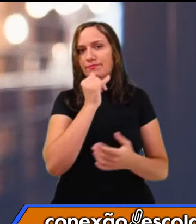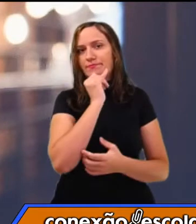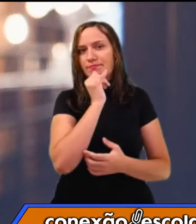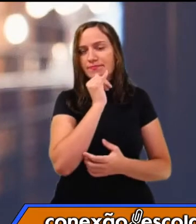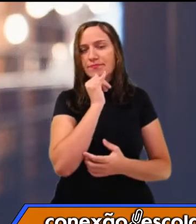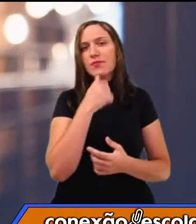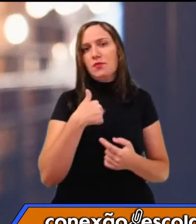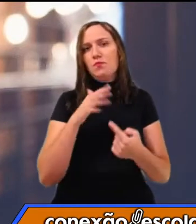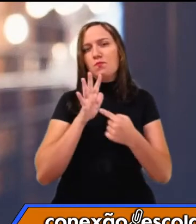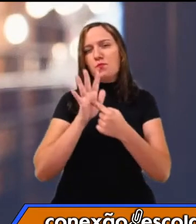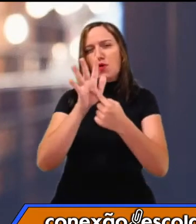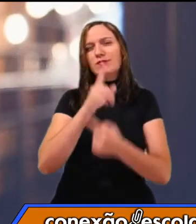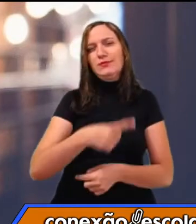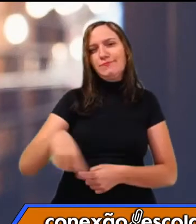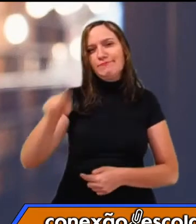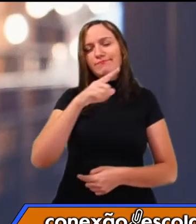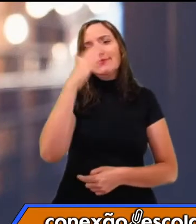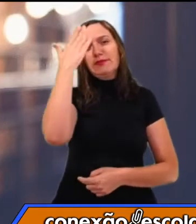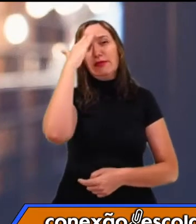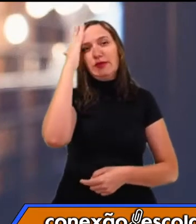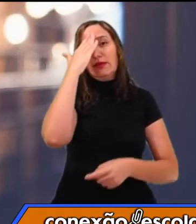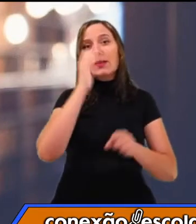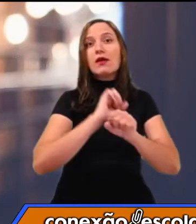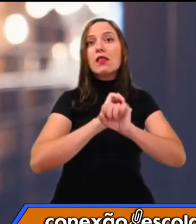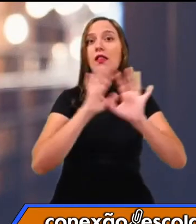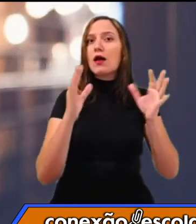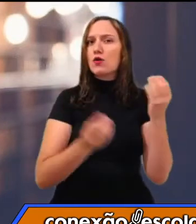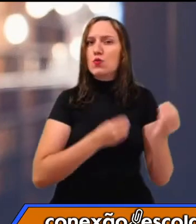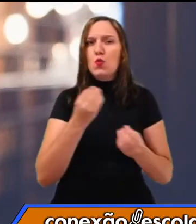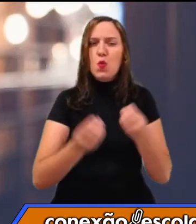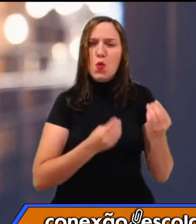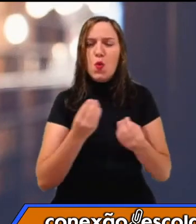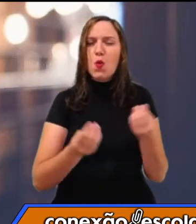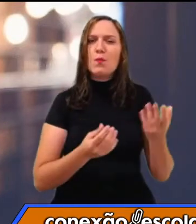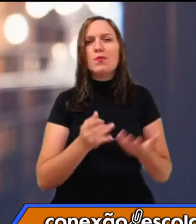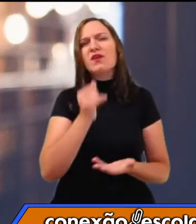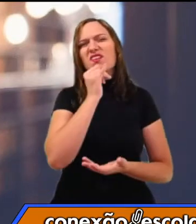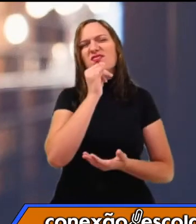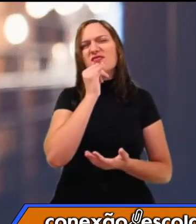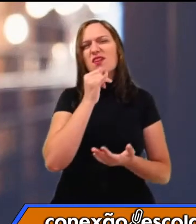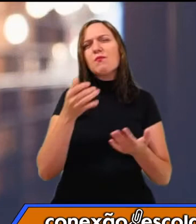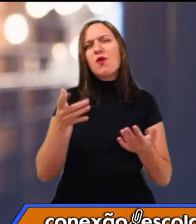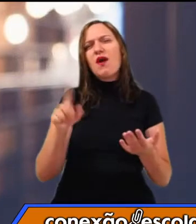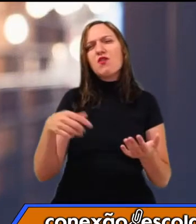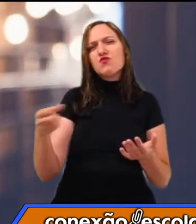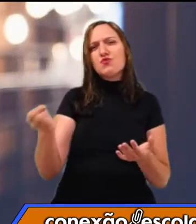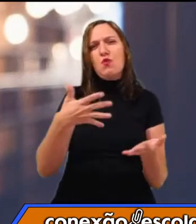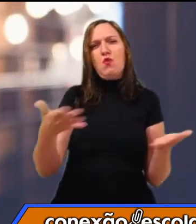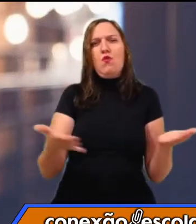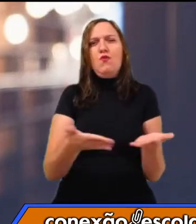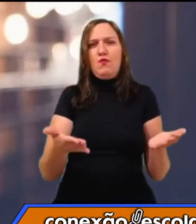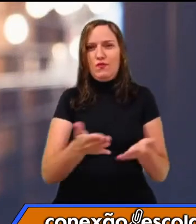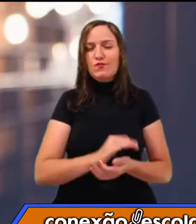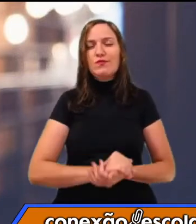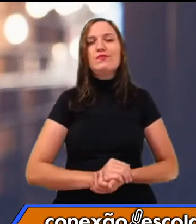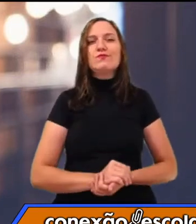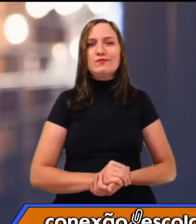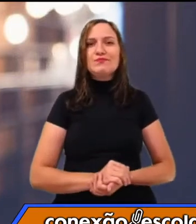disso, para a gente poder pensar um pouco, né? Um exemplo muito recente e atual, inclusive, né?